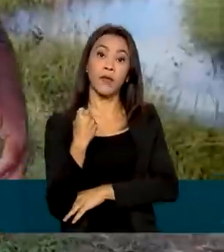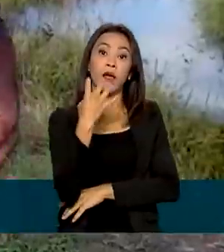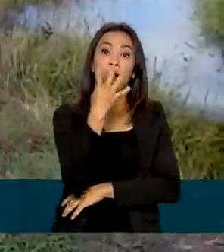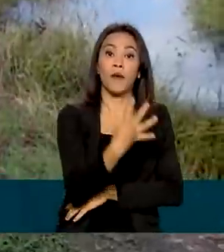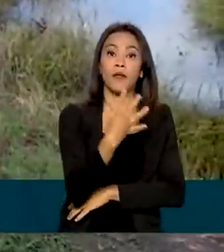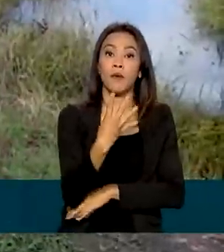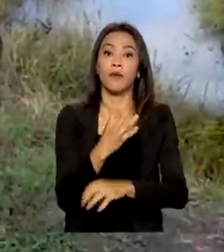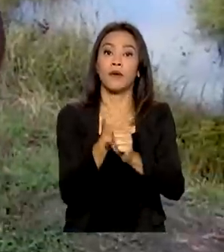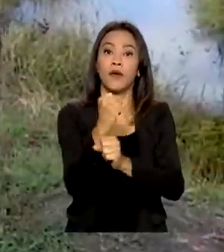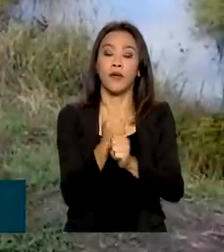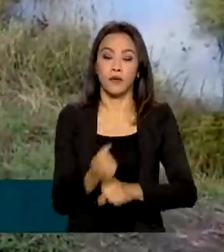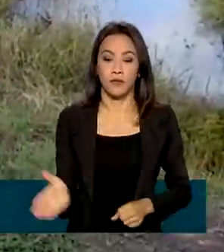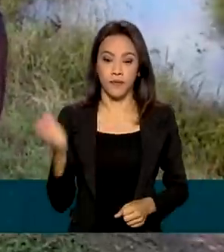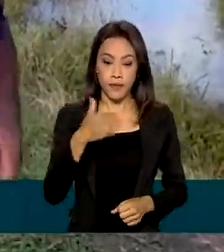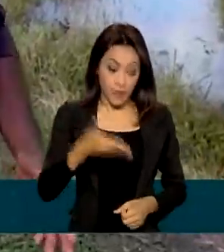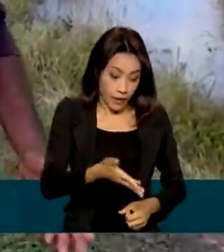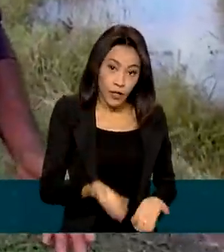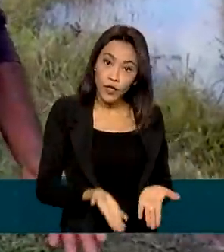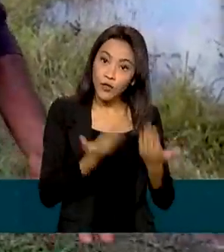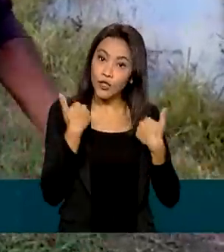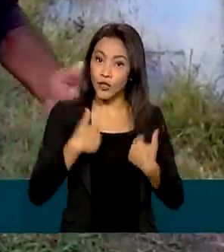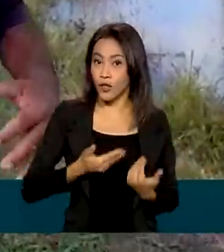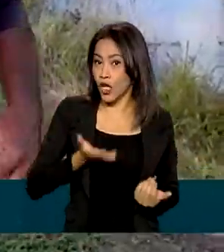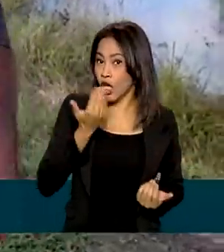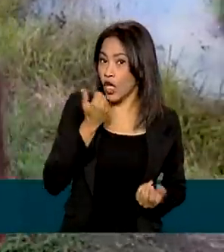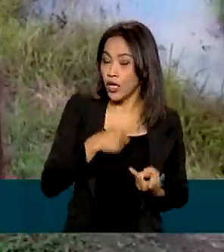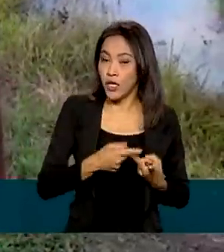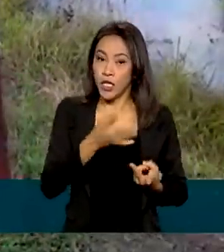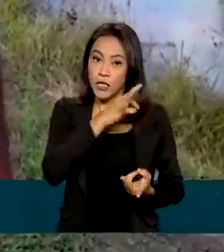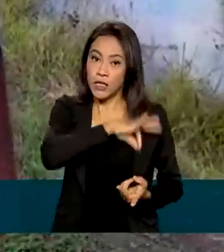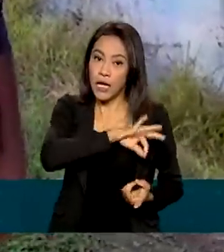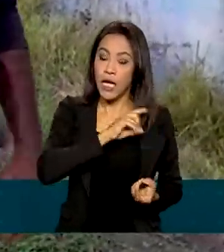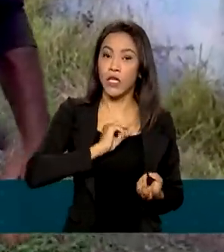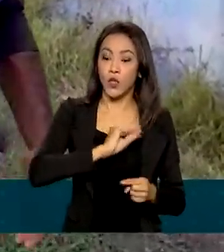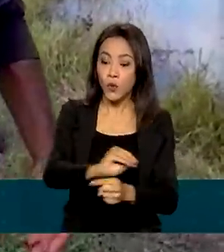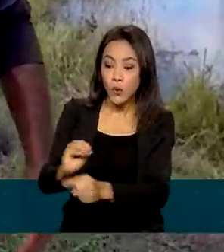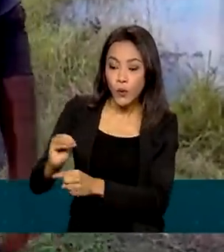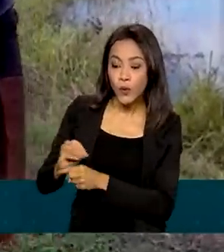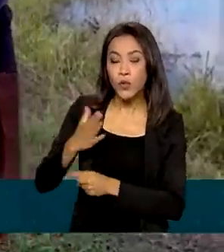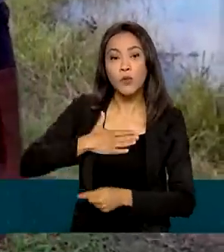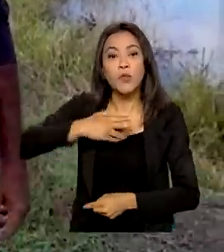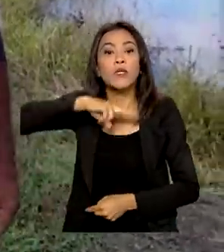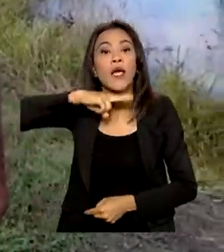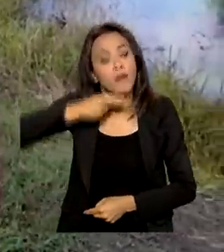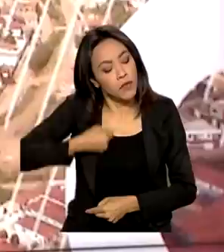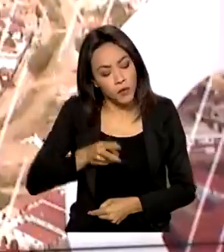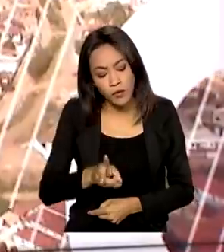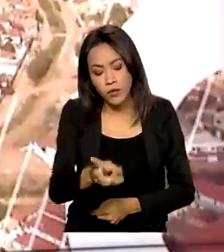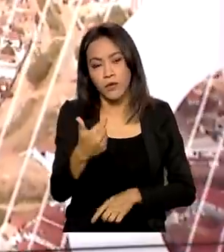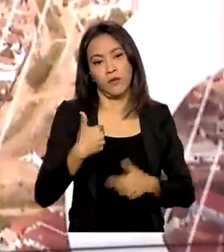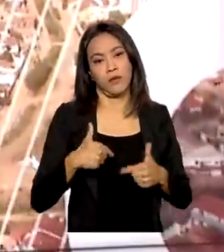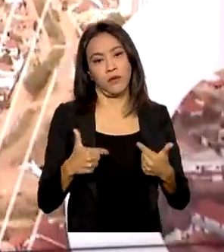Daqui eu já tirei o meu sustento, já formei filhos e netos e continuo o meu trabalho.